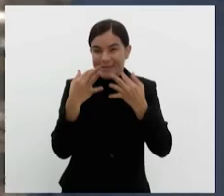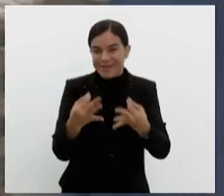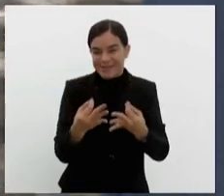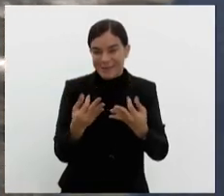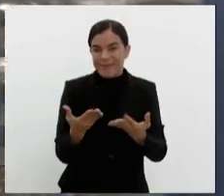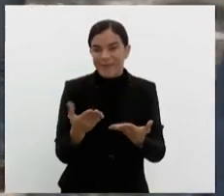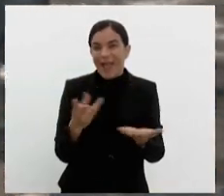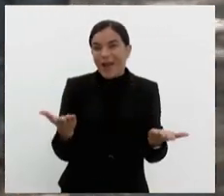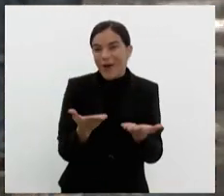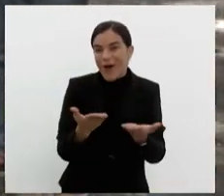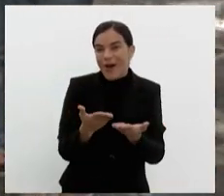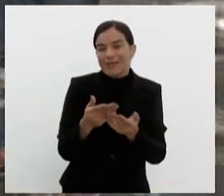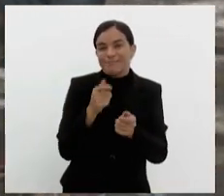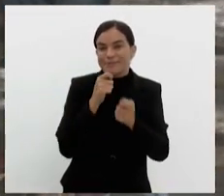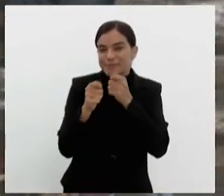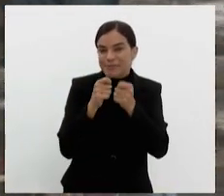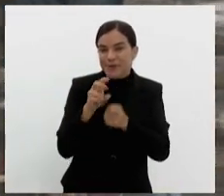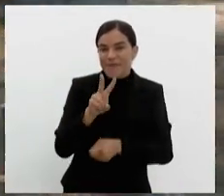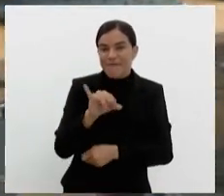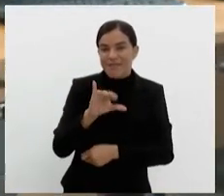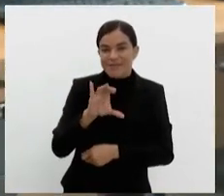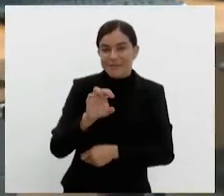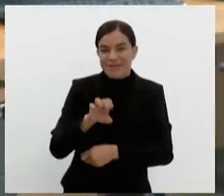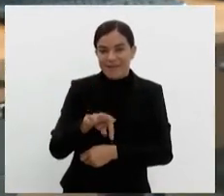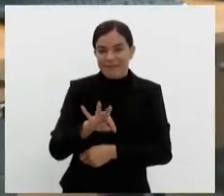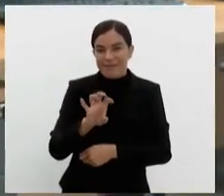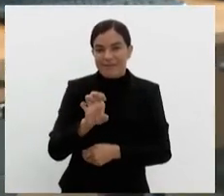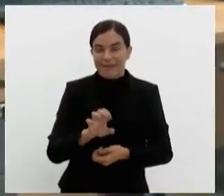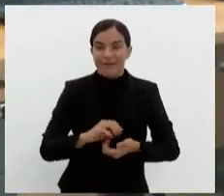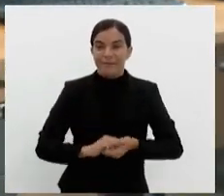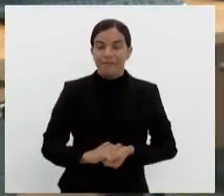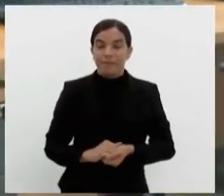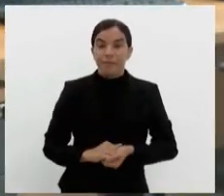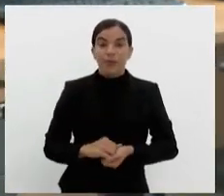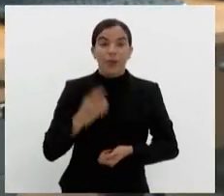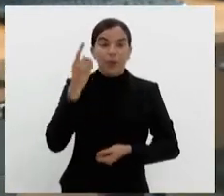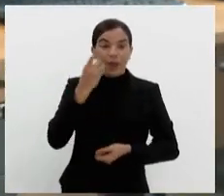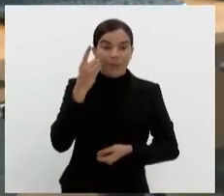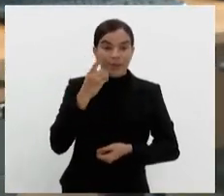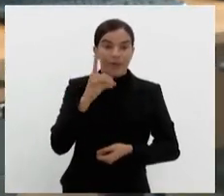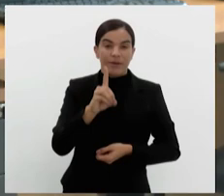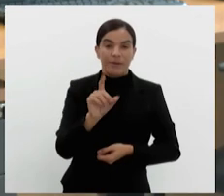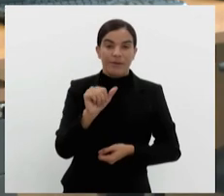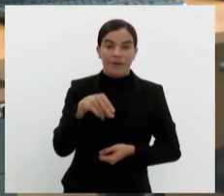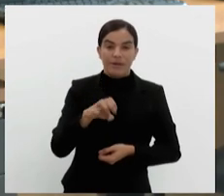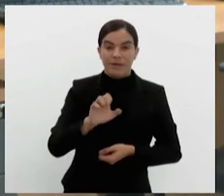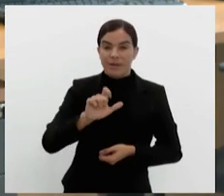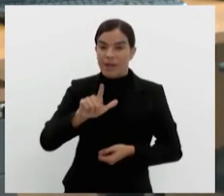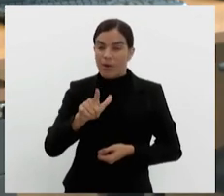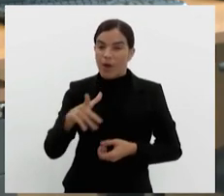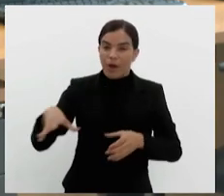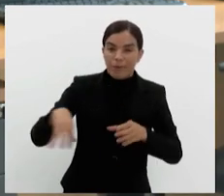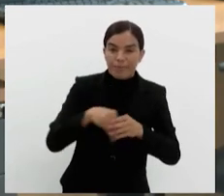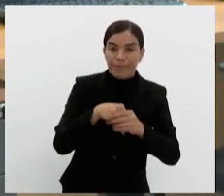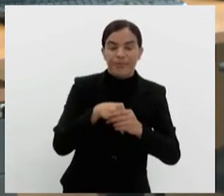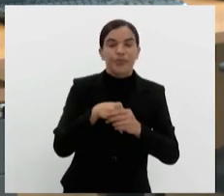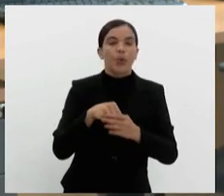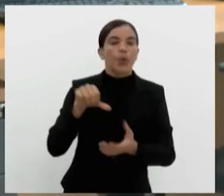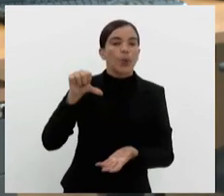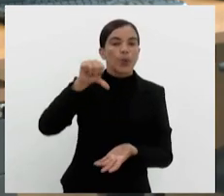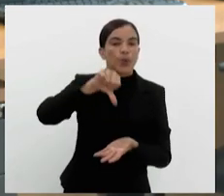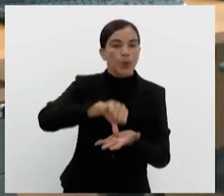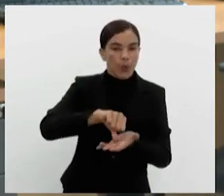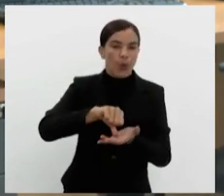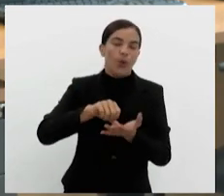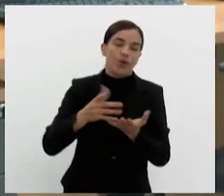Vicente, voltamos com você do estúdio. Obrigado, Paulo Vitor. O deputado Daniel Librelon passou a integrar o núcleo de relações